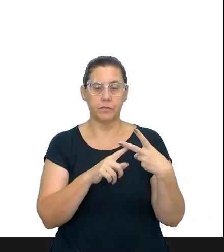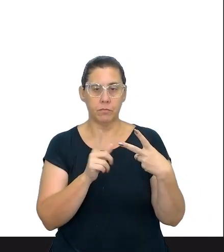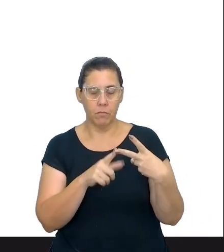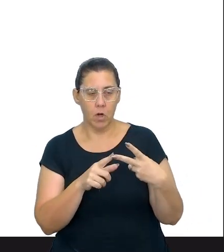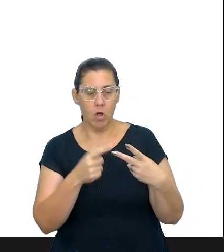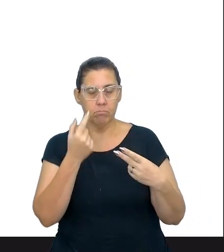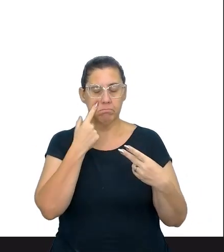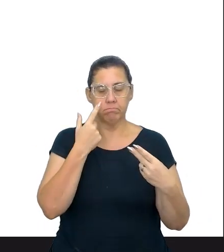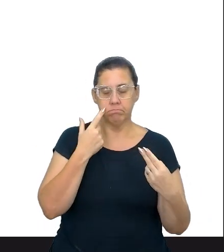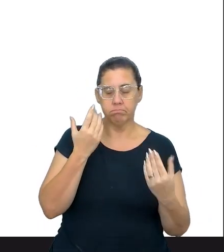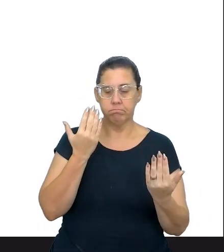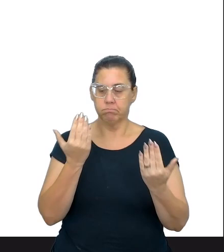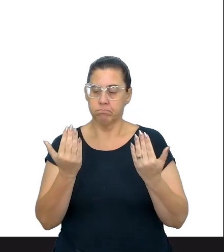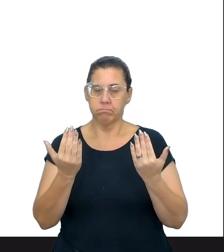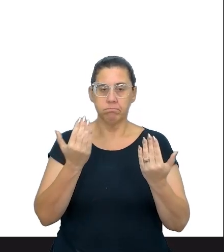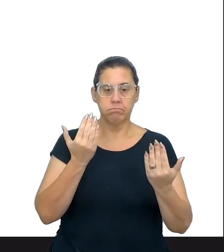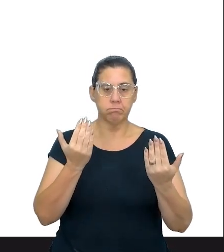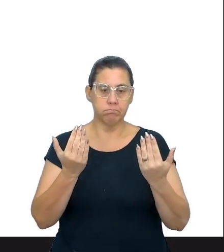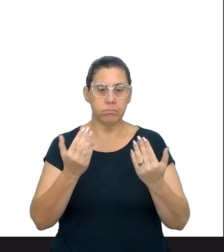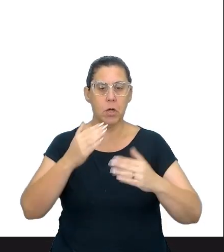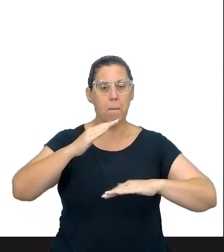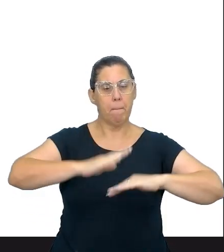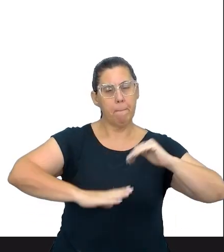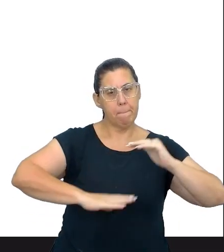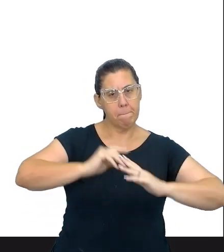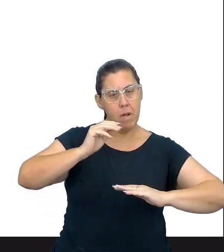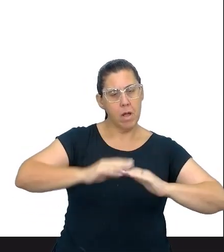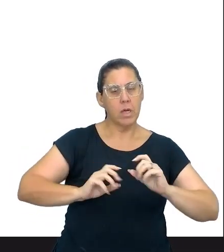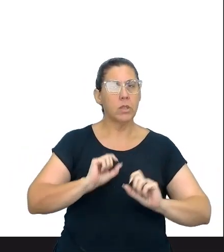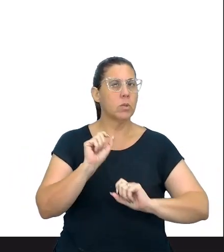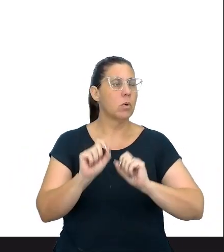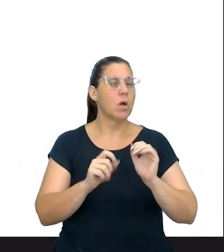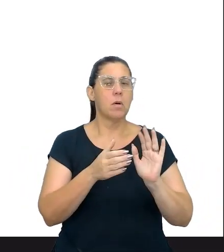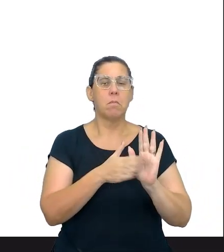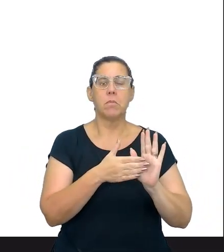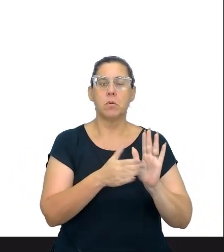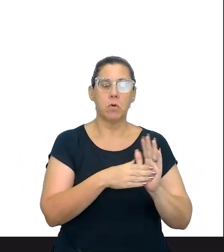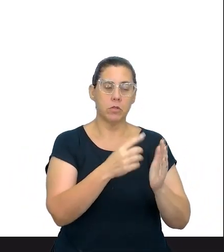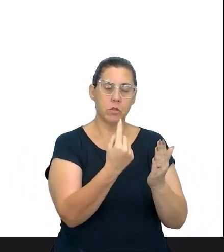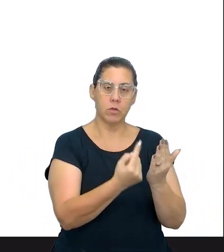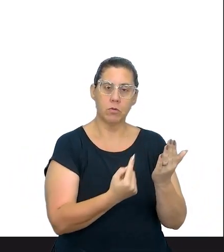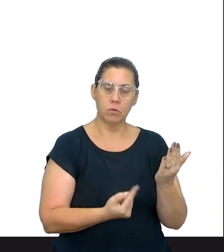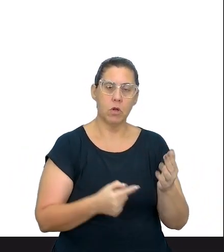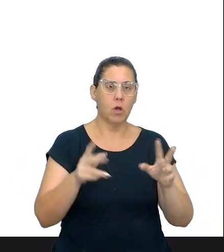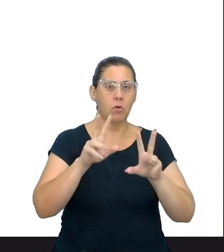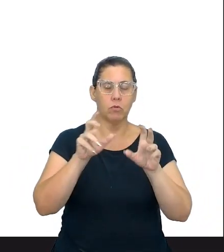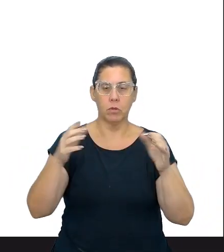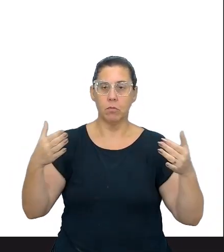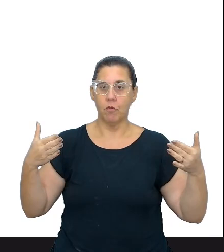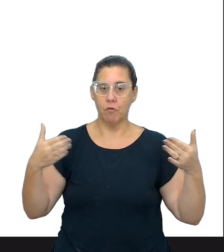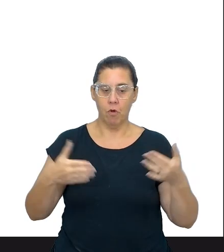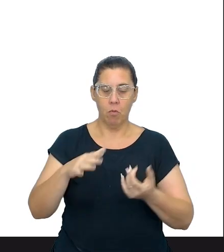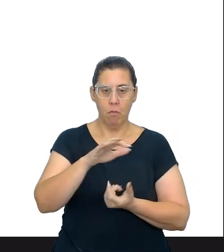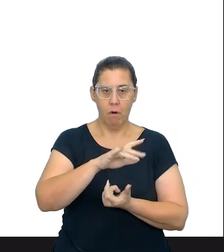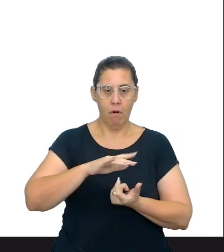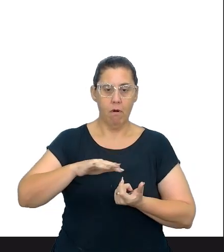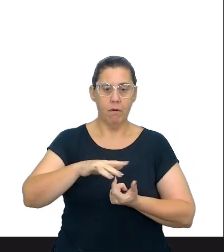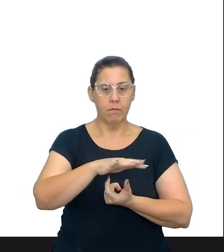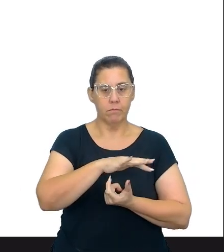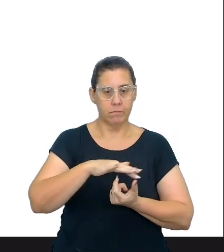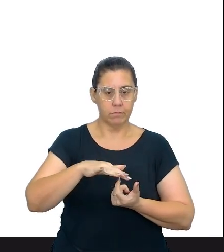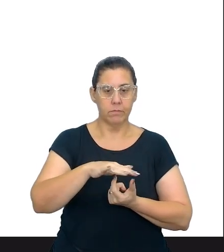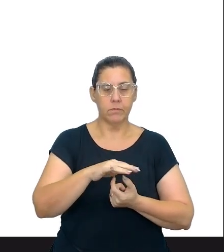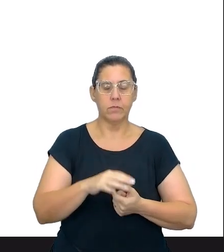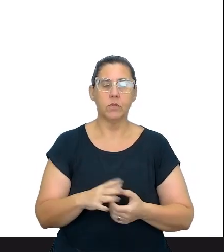vai relacionar também essas práticas, o que está proposto no caderninho, que é o tema central letramento, se ele está